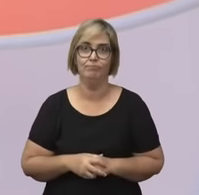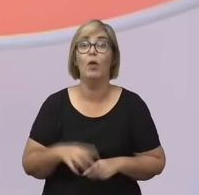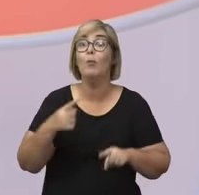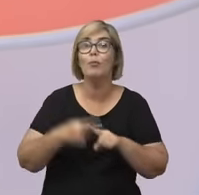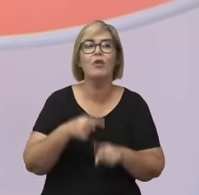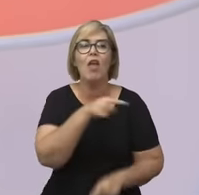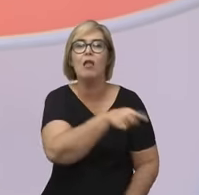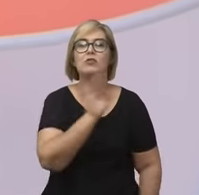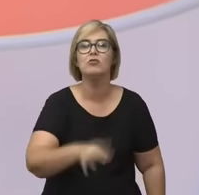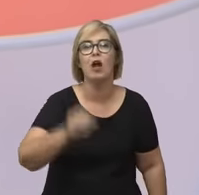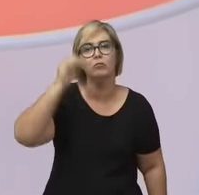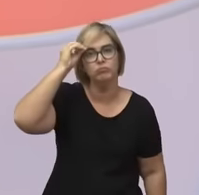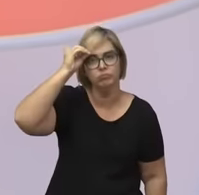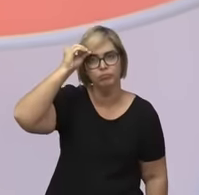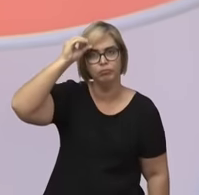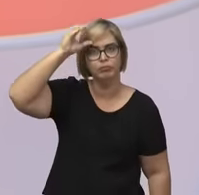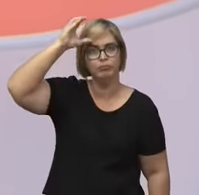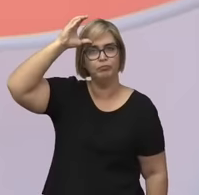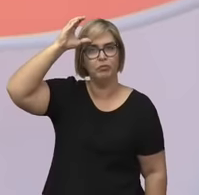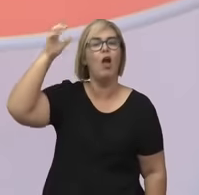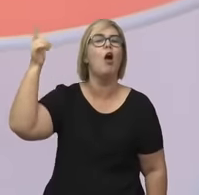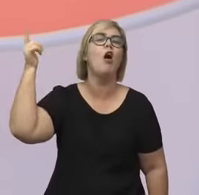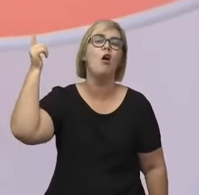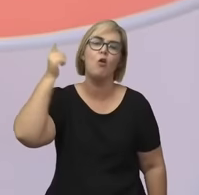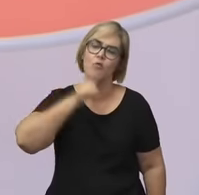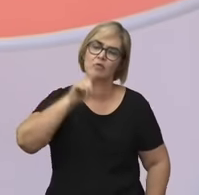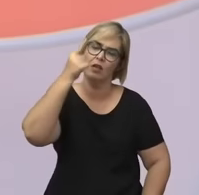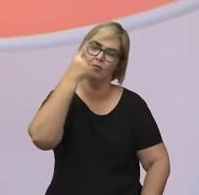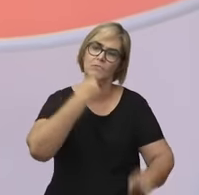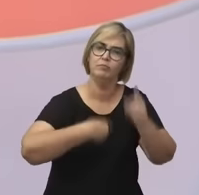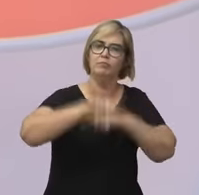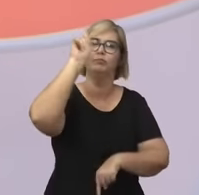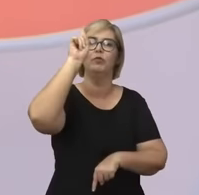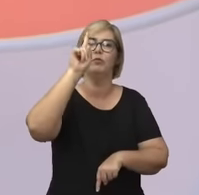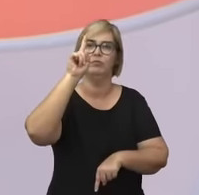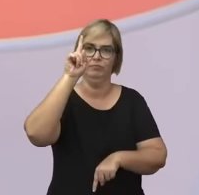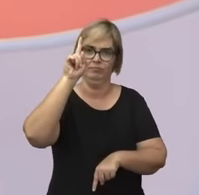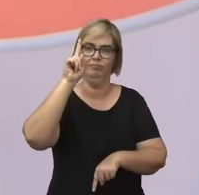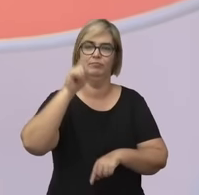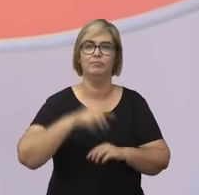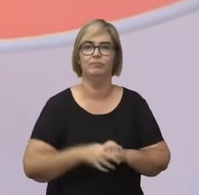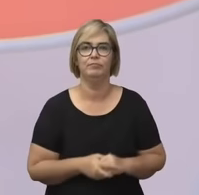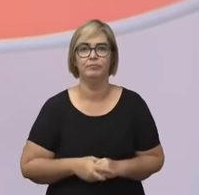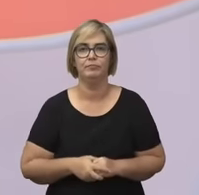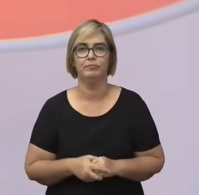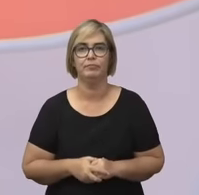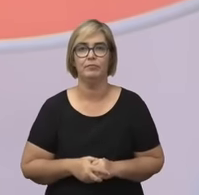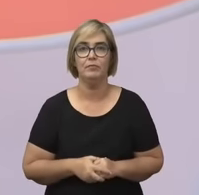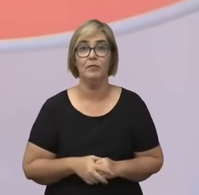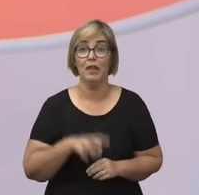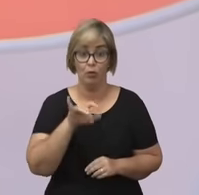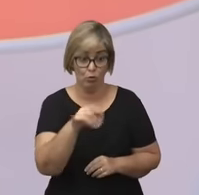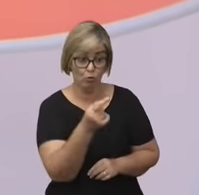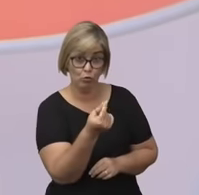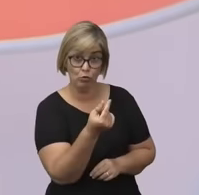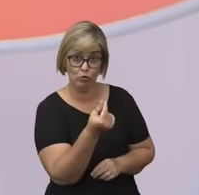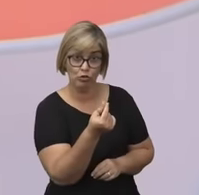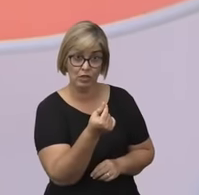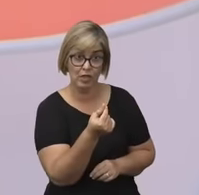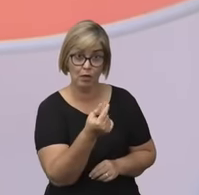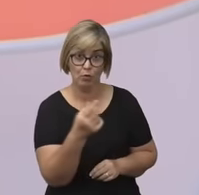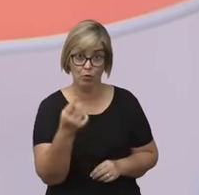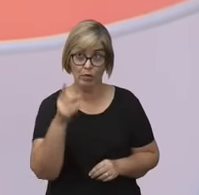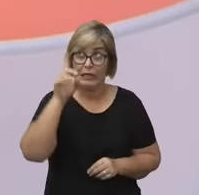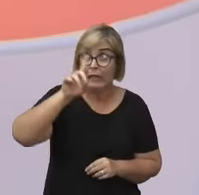produzirá o dinheiro e com este se satisfarão as necessidades. O dinheiro Deus o dá